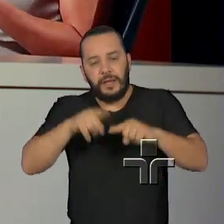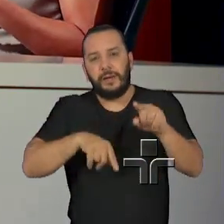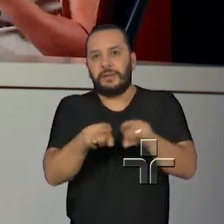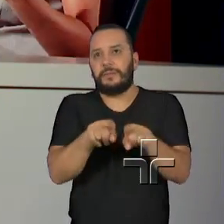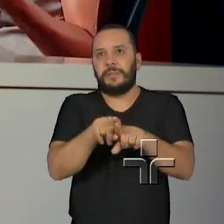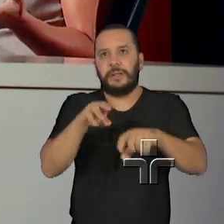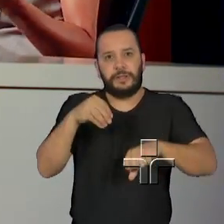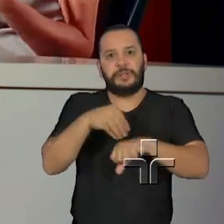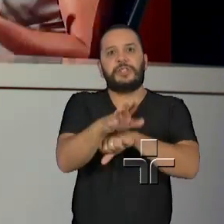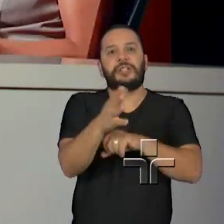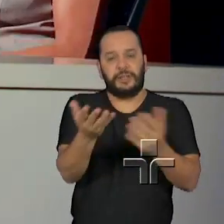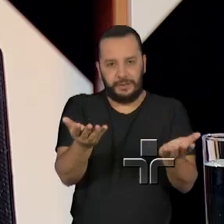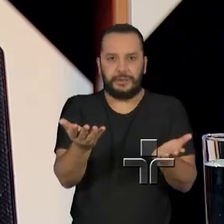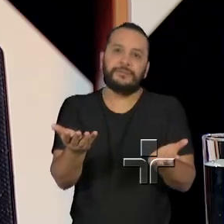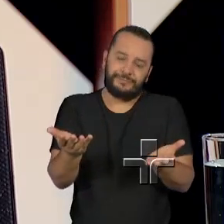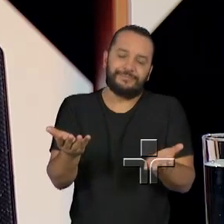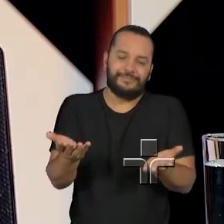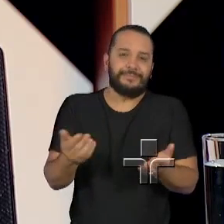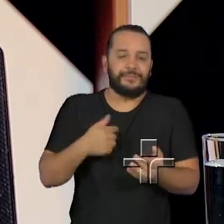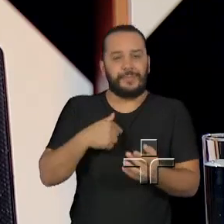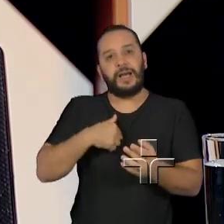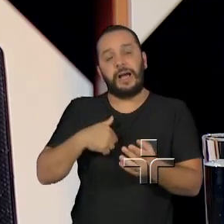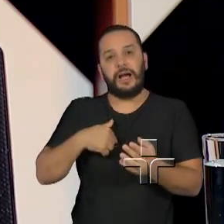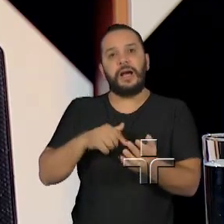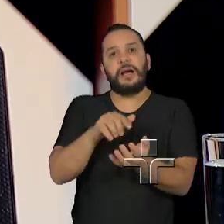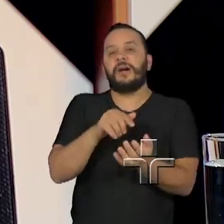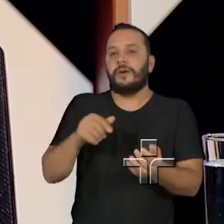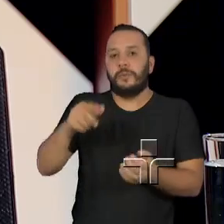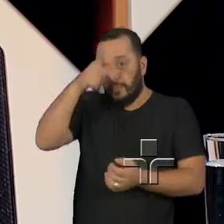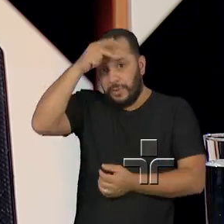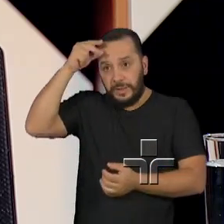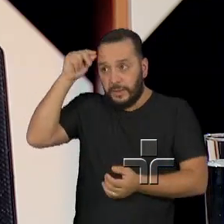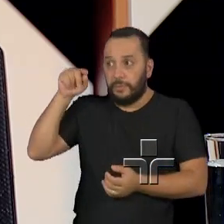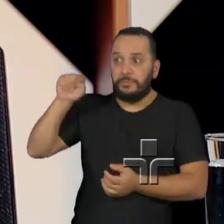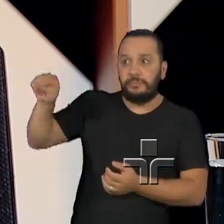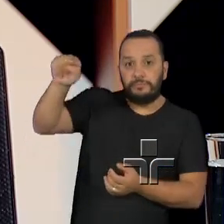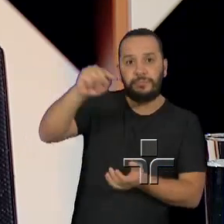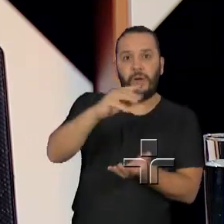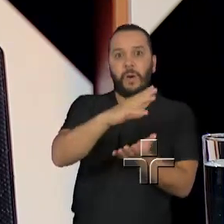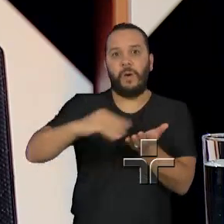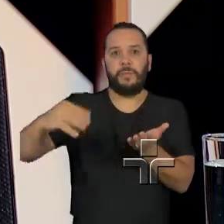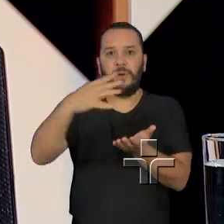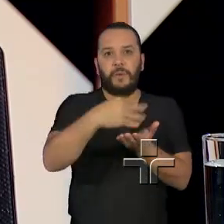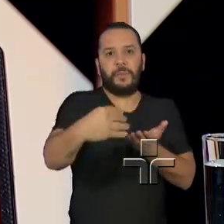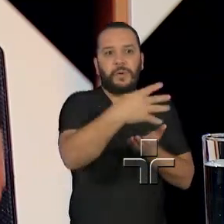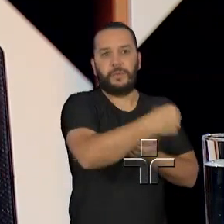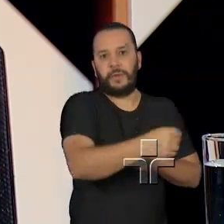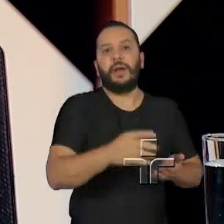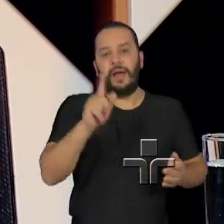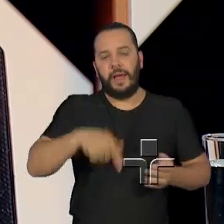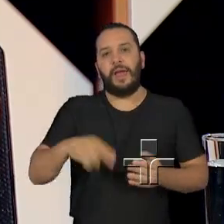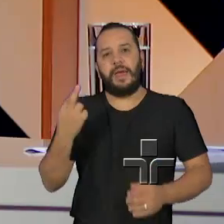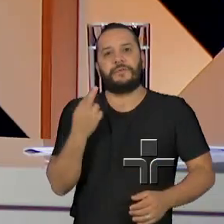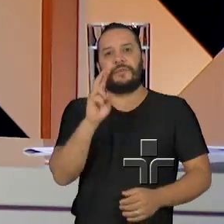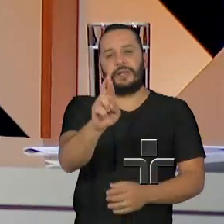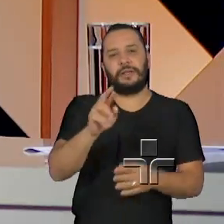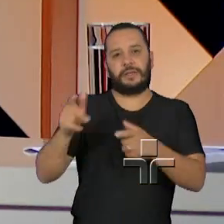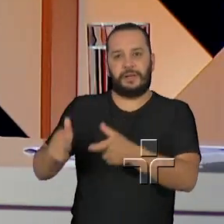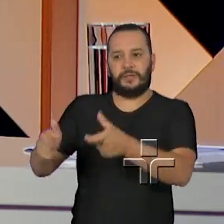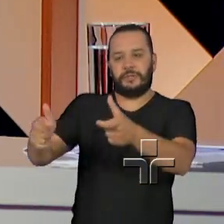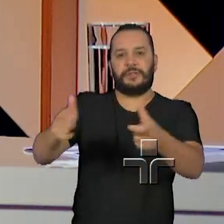fluxo para tentar replicar em cada município. Então, de fato, a gente observa como sendo não só referência na região, mas bastante